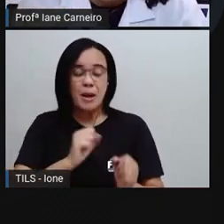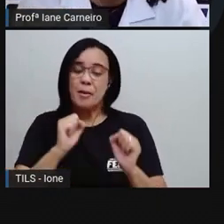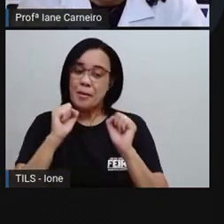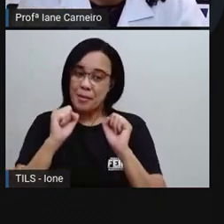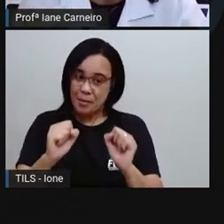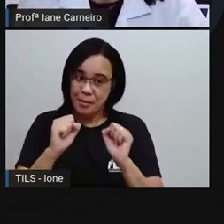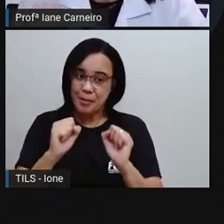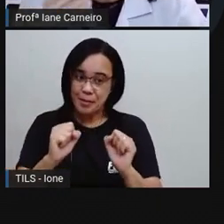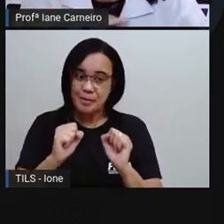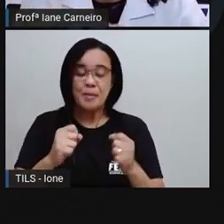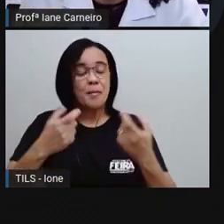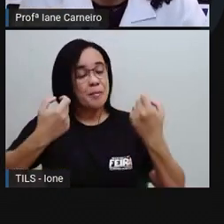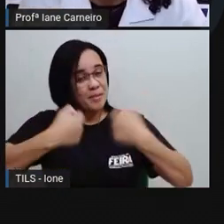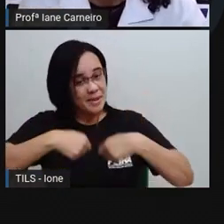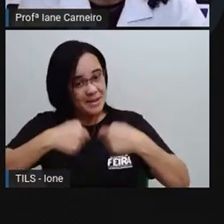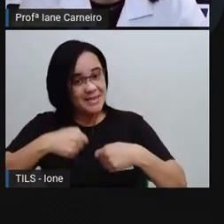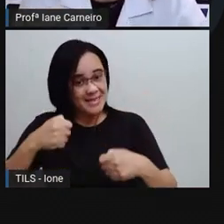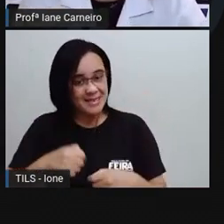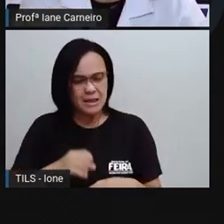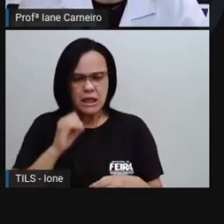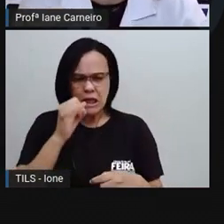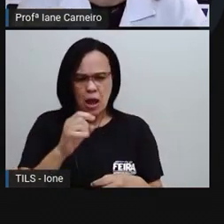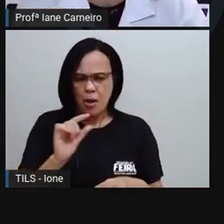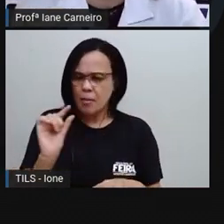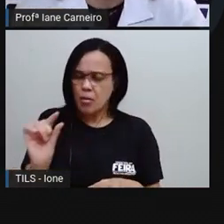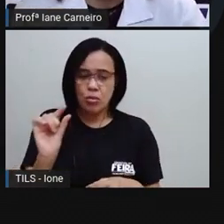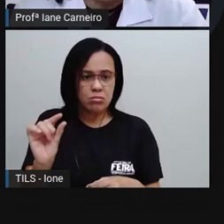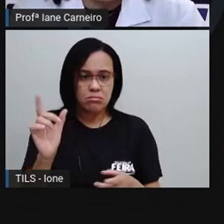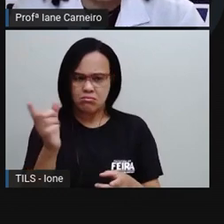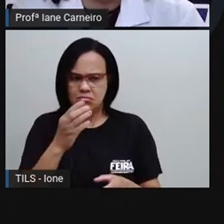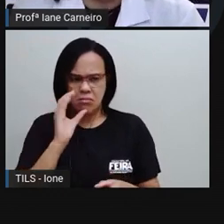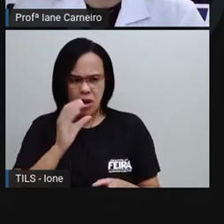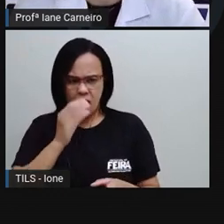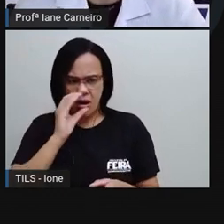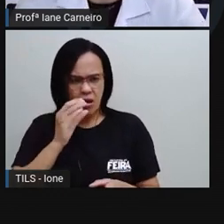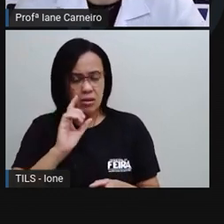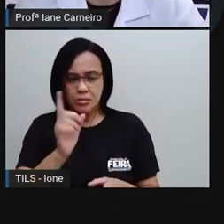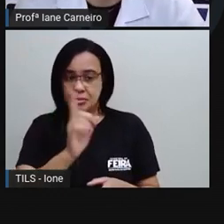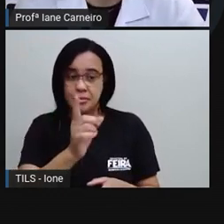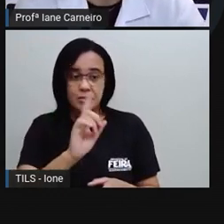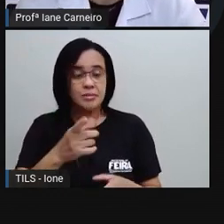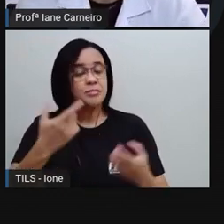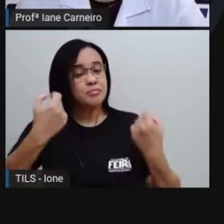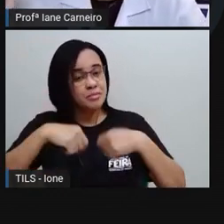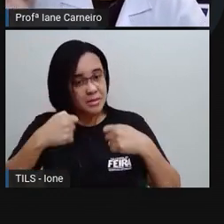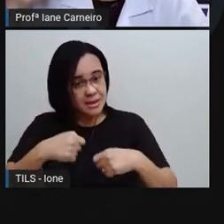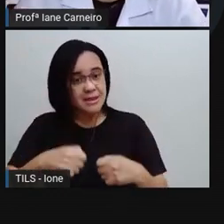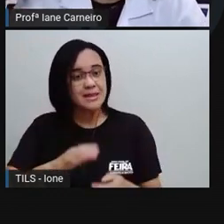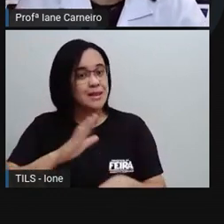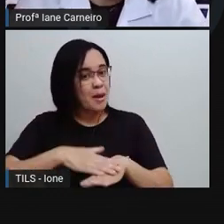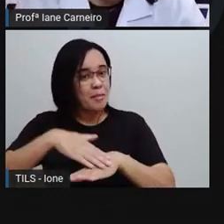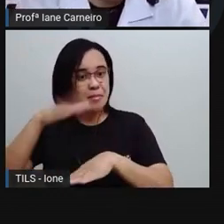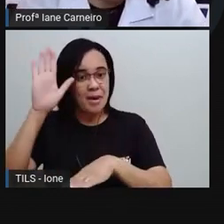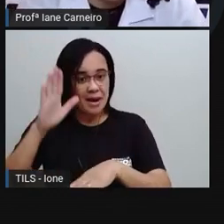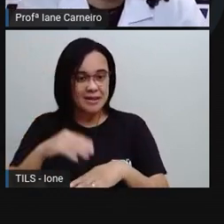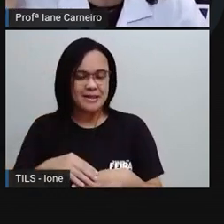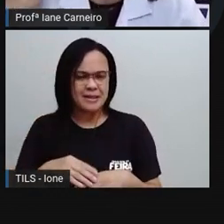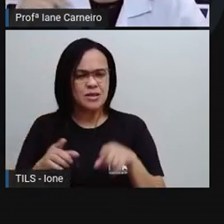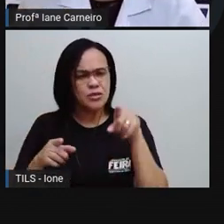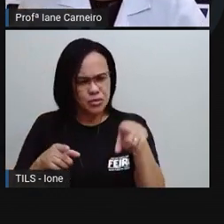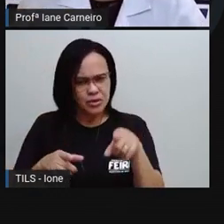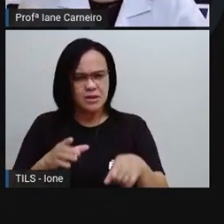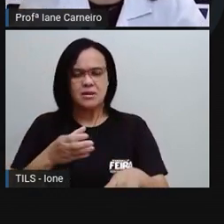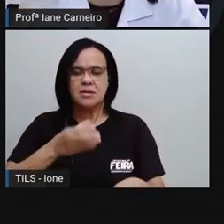mais, tá certo? A gente já viu a importância dela. Então, você bebe água durante o dia? E quanto de água